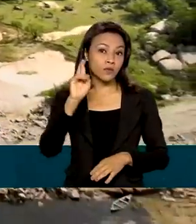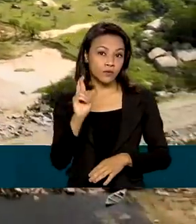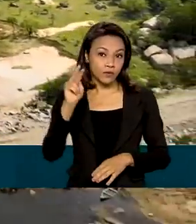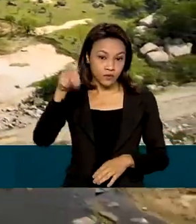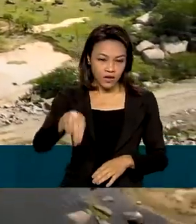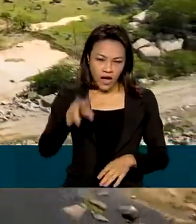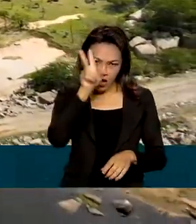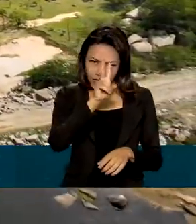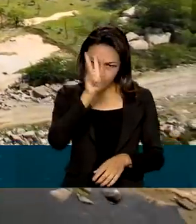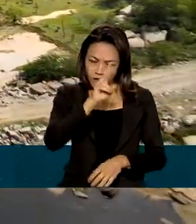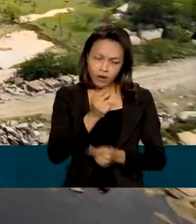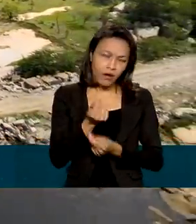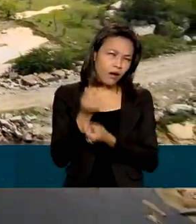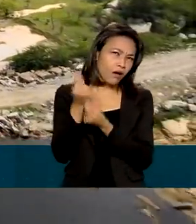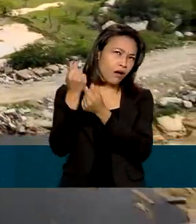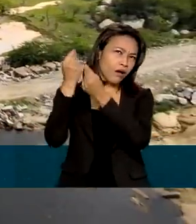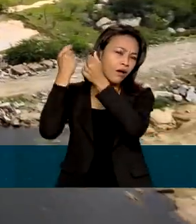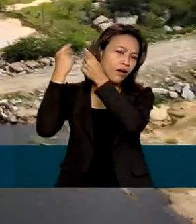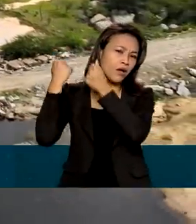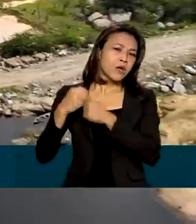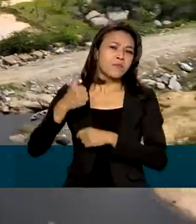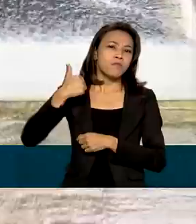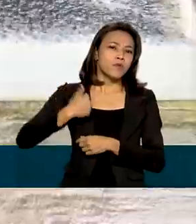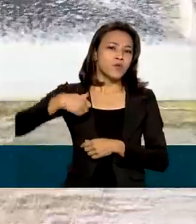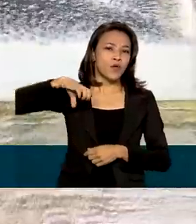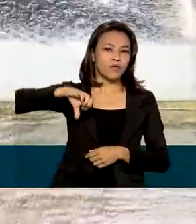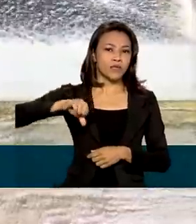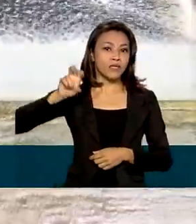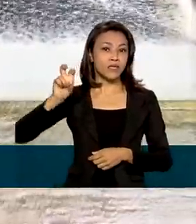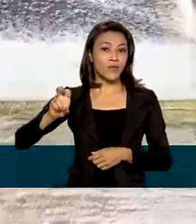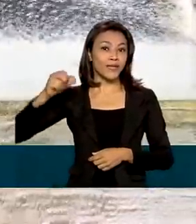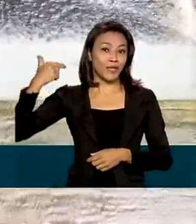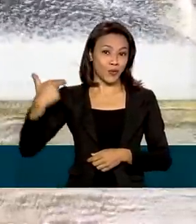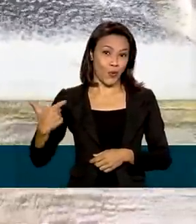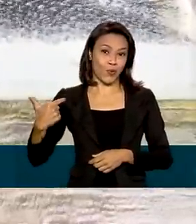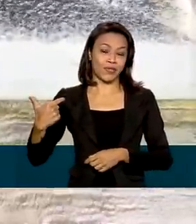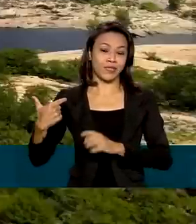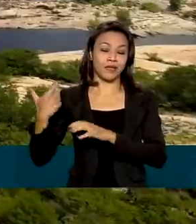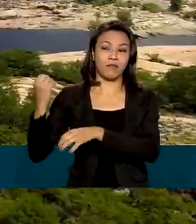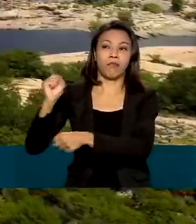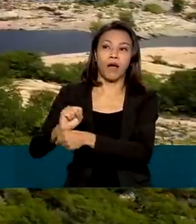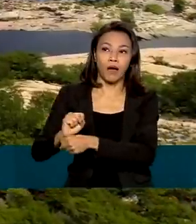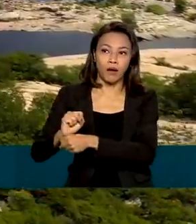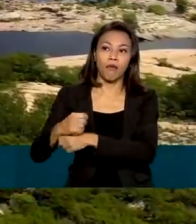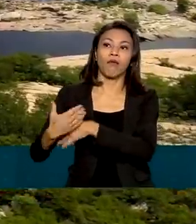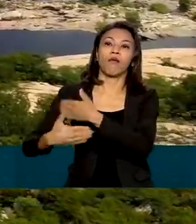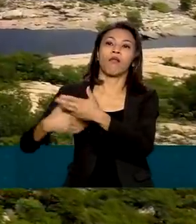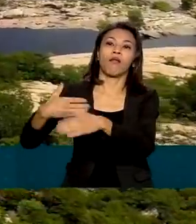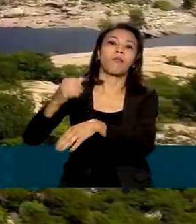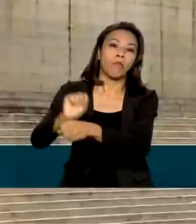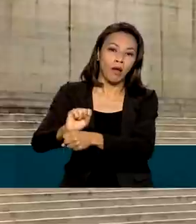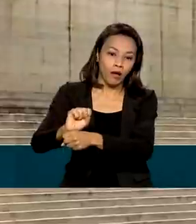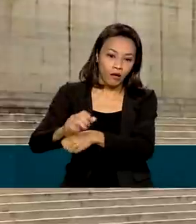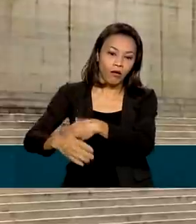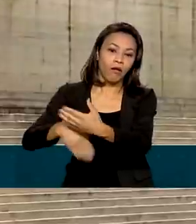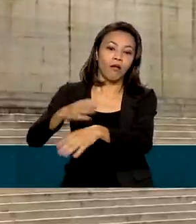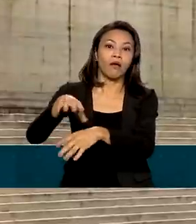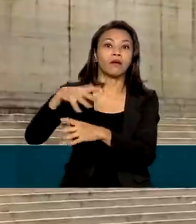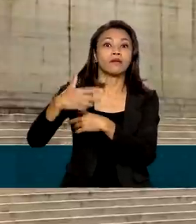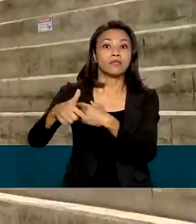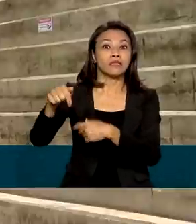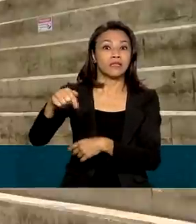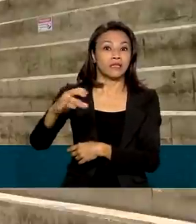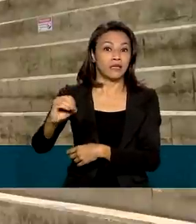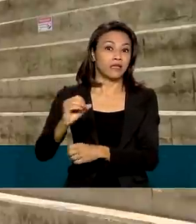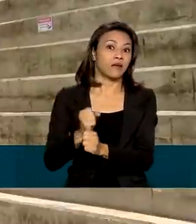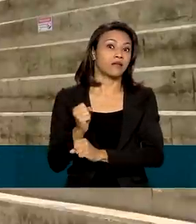antiga. Começa em 1952 e passa por várias interrupções ao longo de sete décadas. A obra, que vai